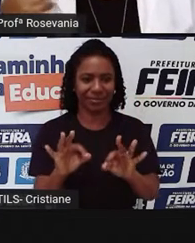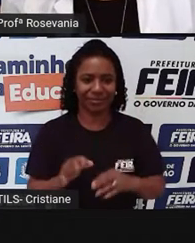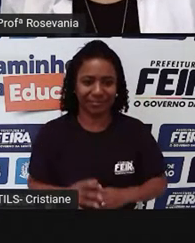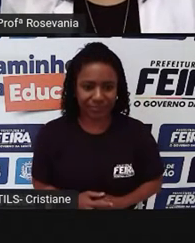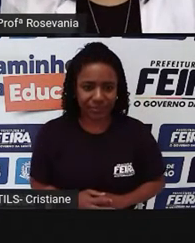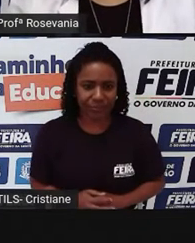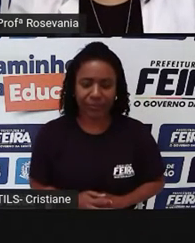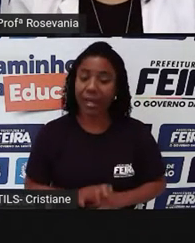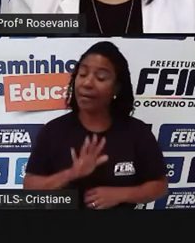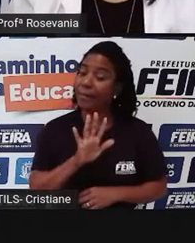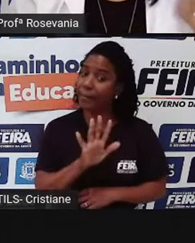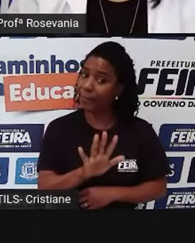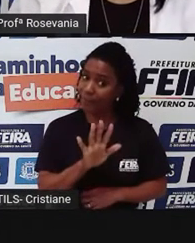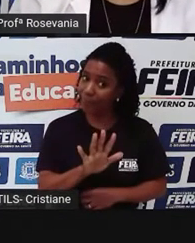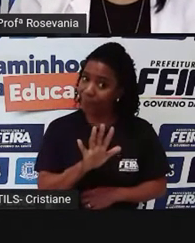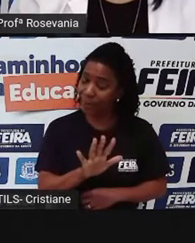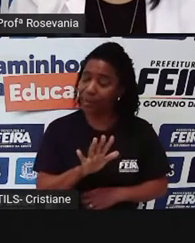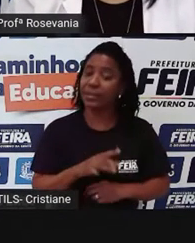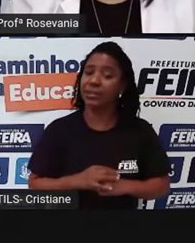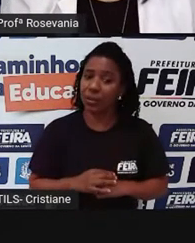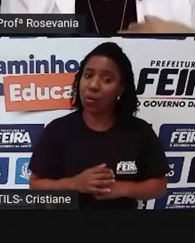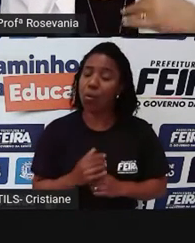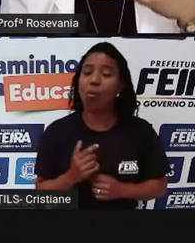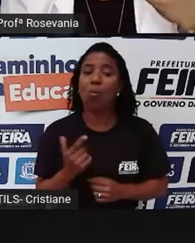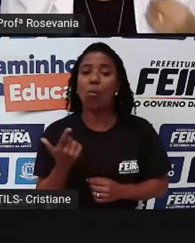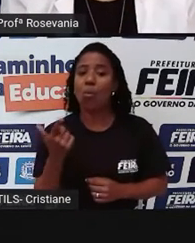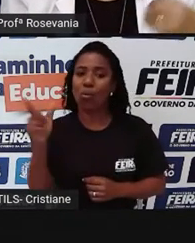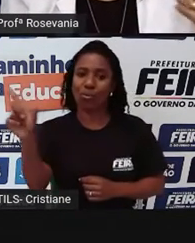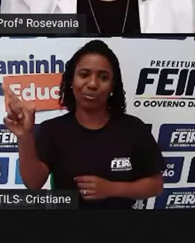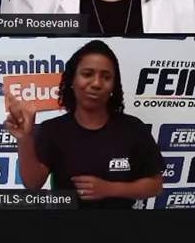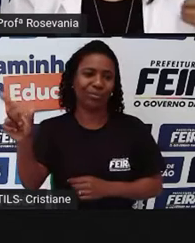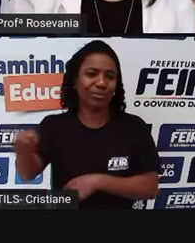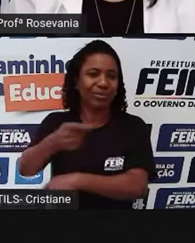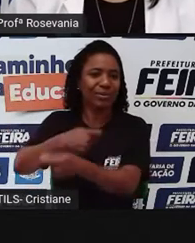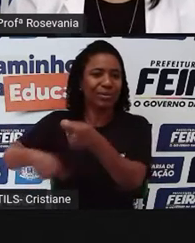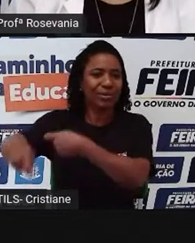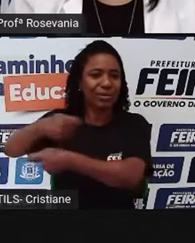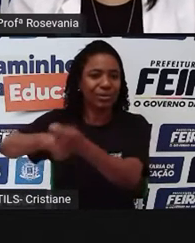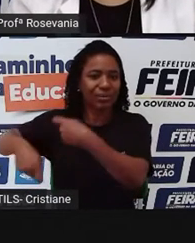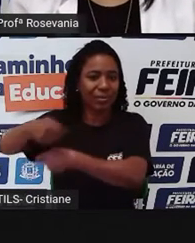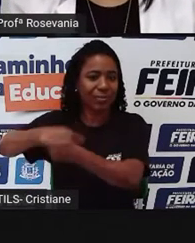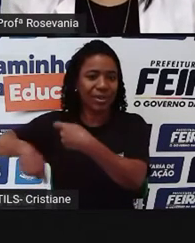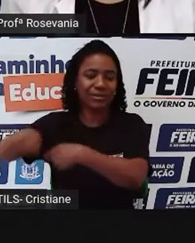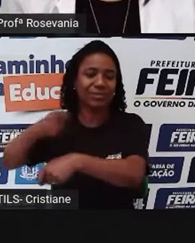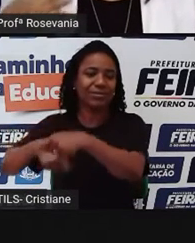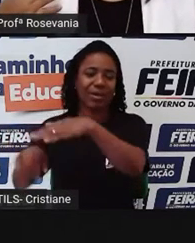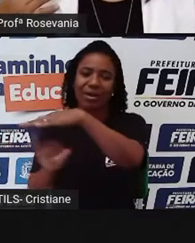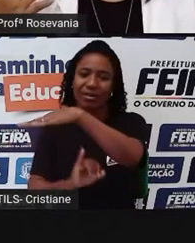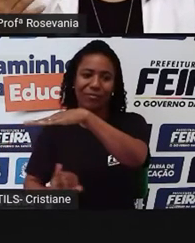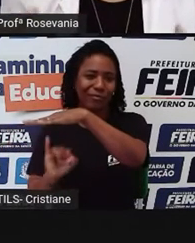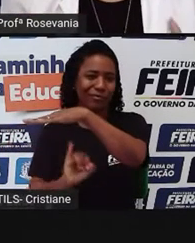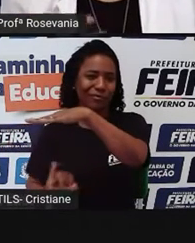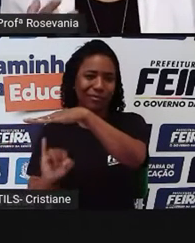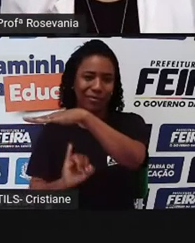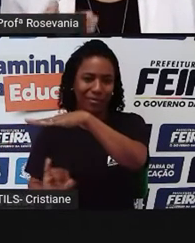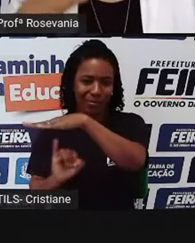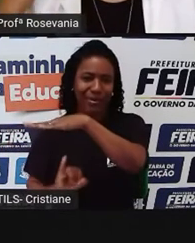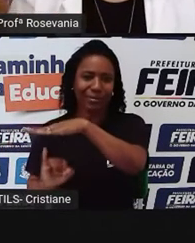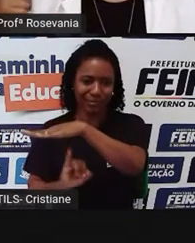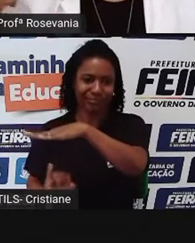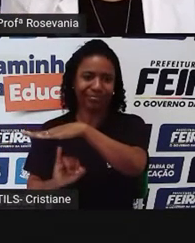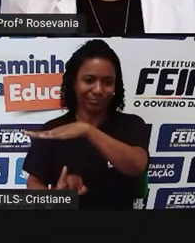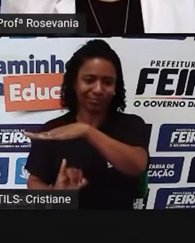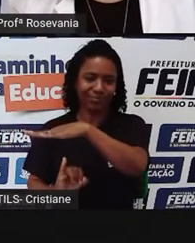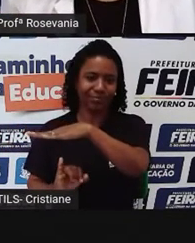Mas, em conta partida, nós também temos o comércio relacionado à economia informal, que são as atividades